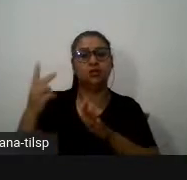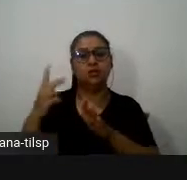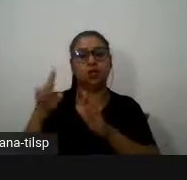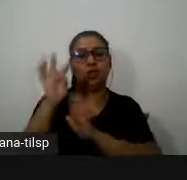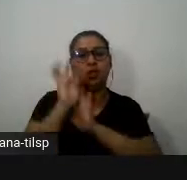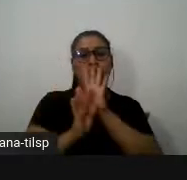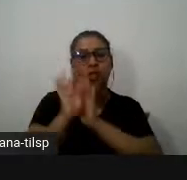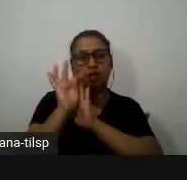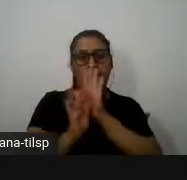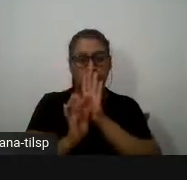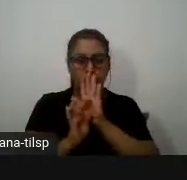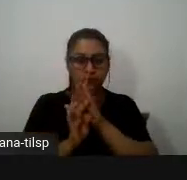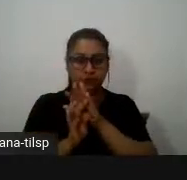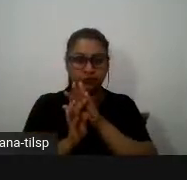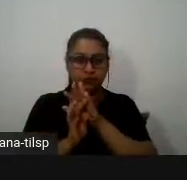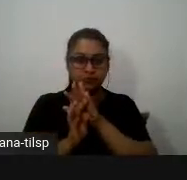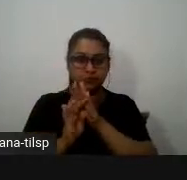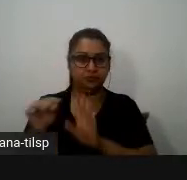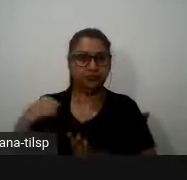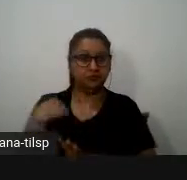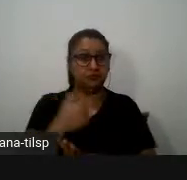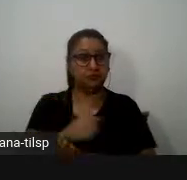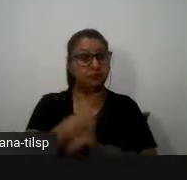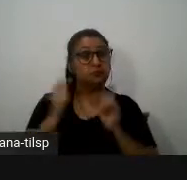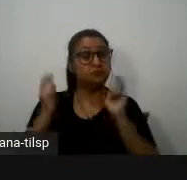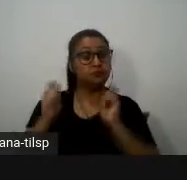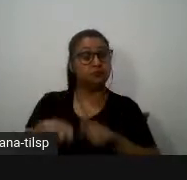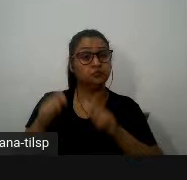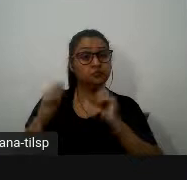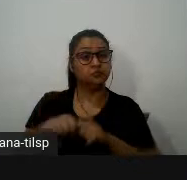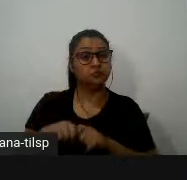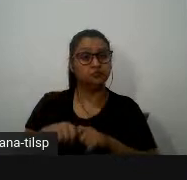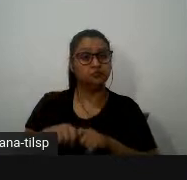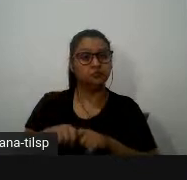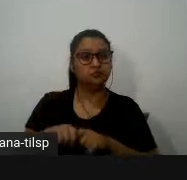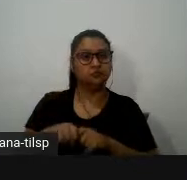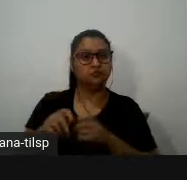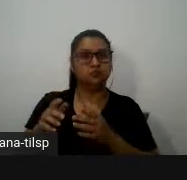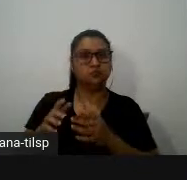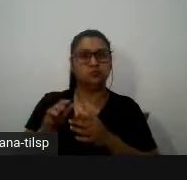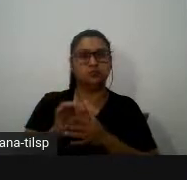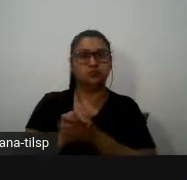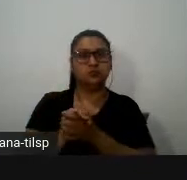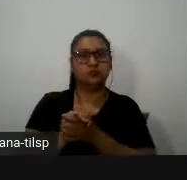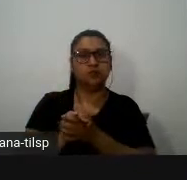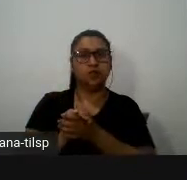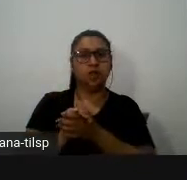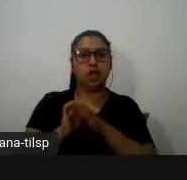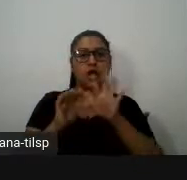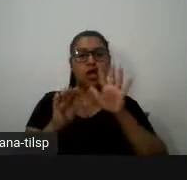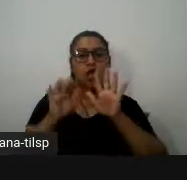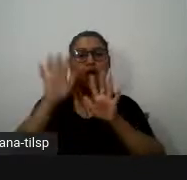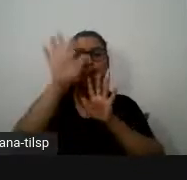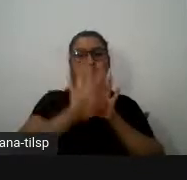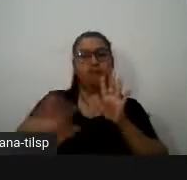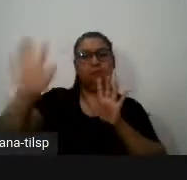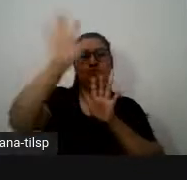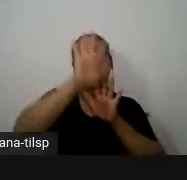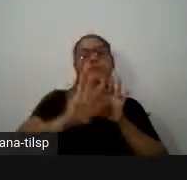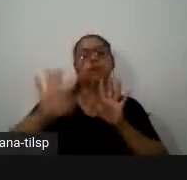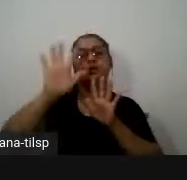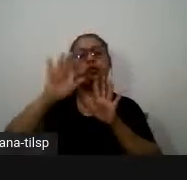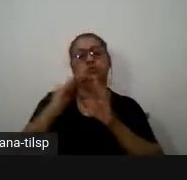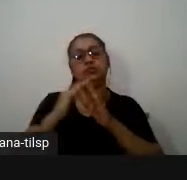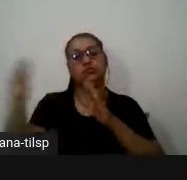aqui conseguimos ver que a mancha a mancha gráfica é constituída por um elemento textual do lado